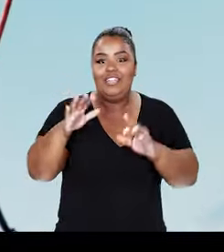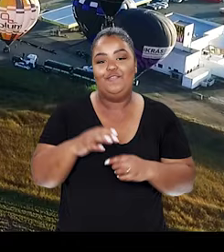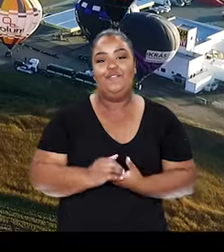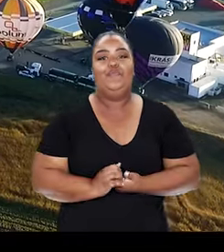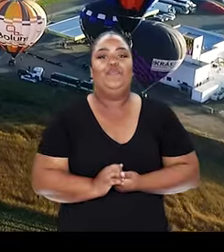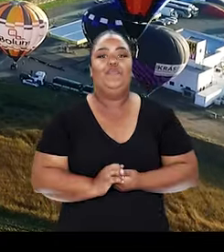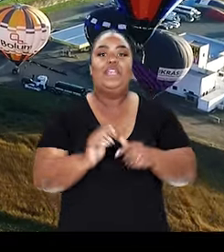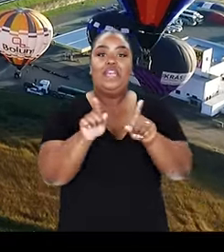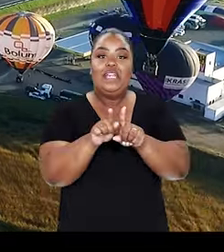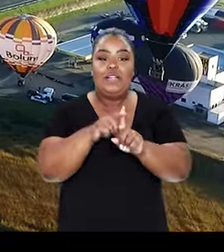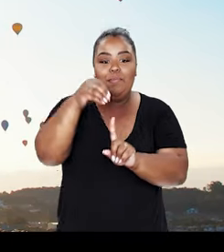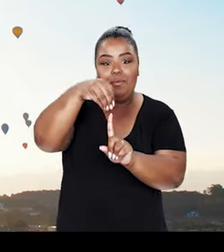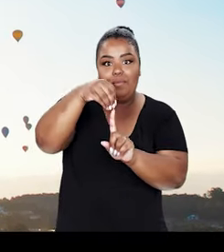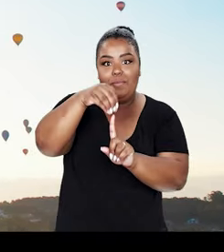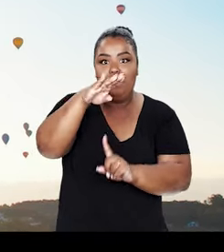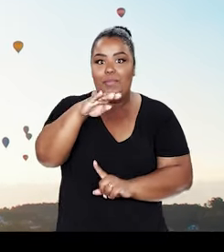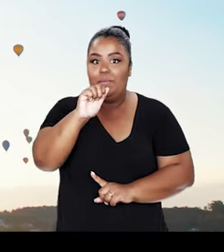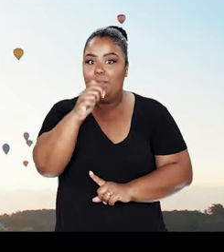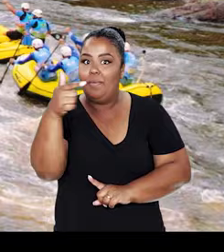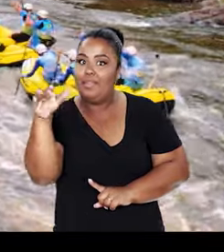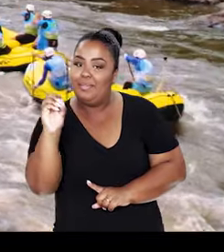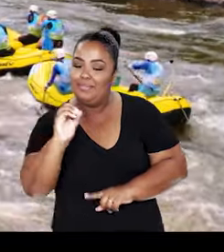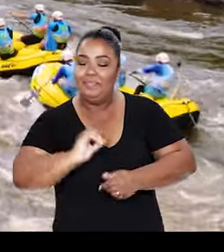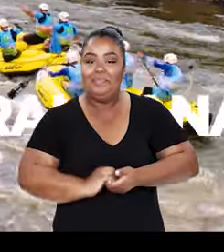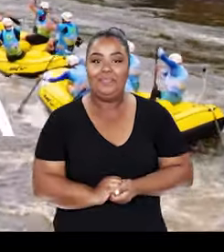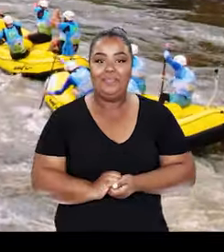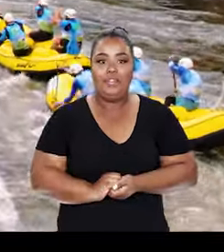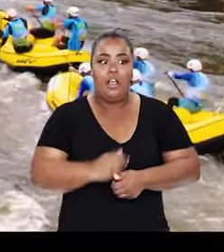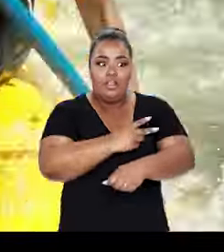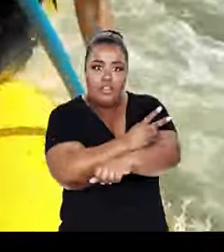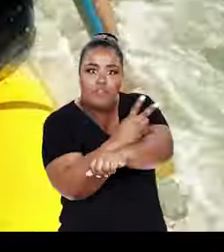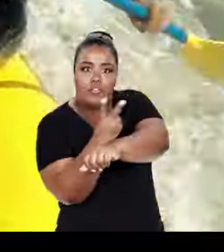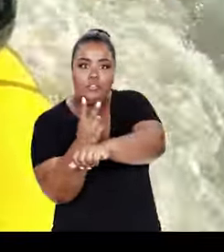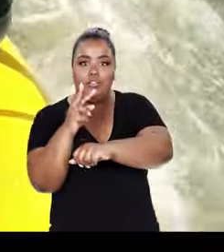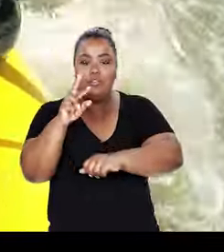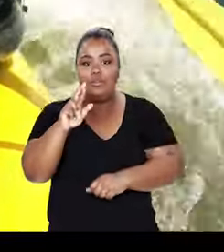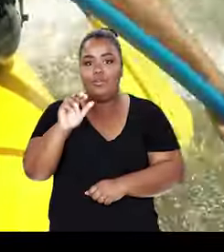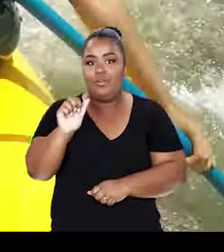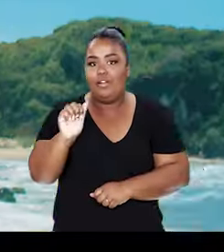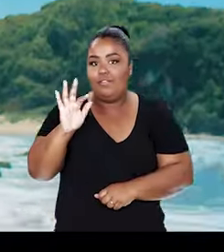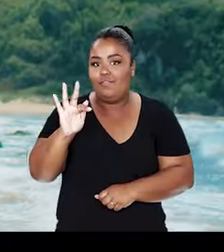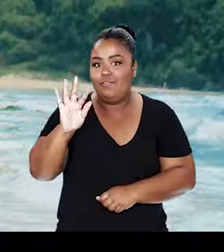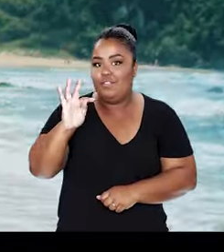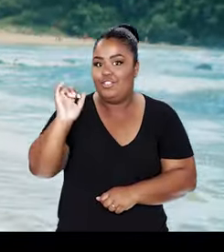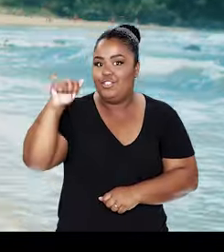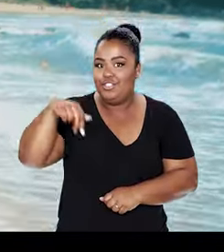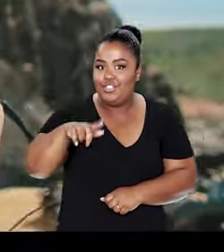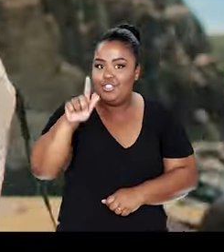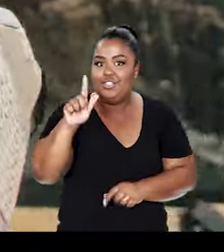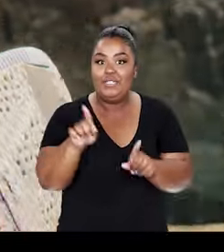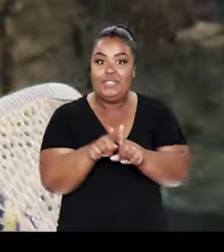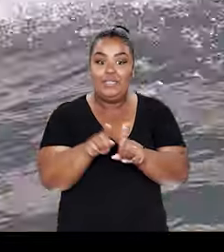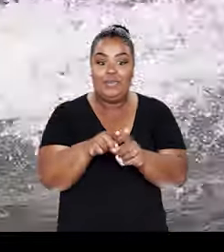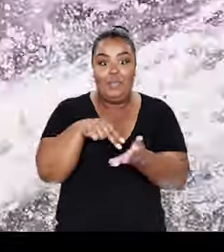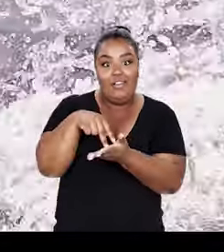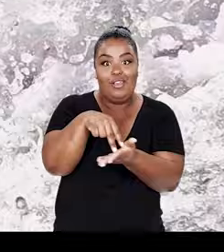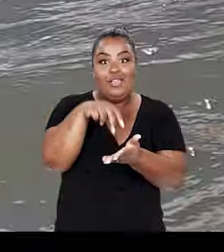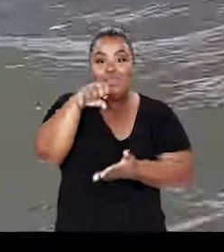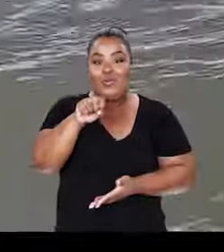E do balonismo. Da velocidade do rafting. Do surf.